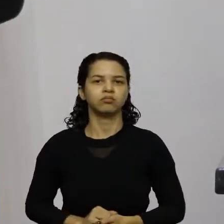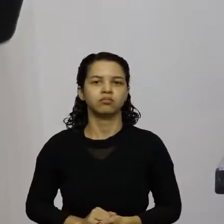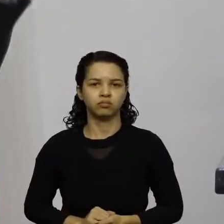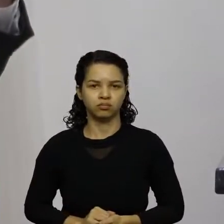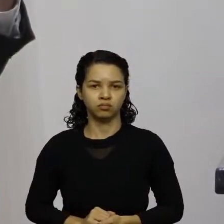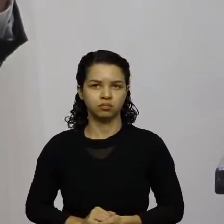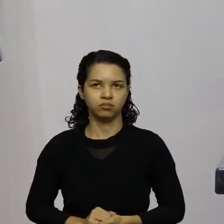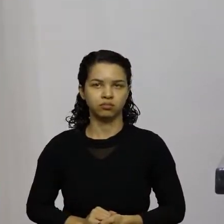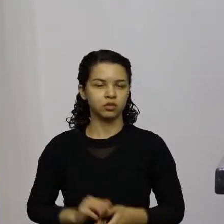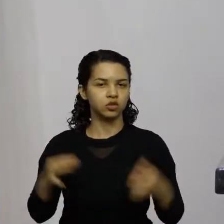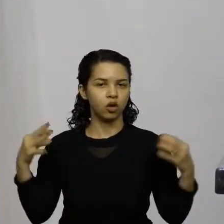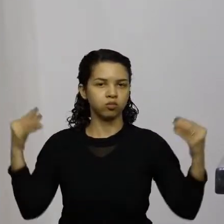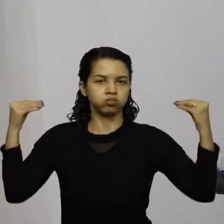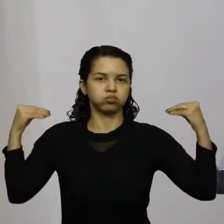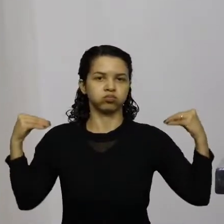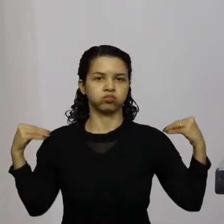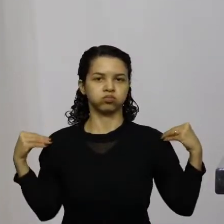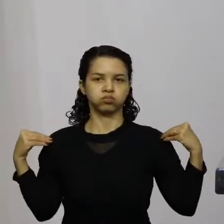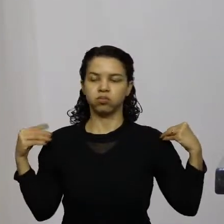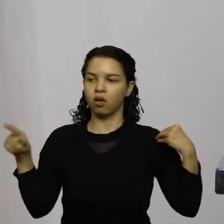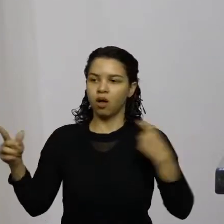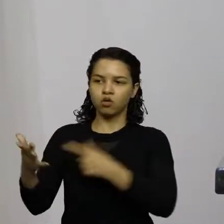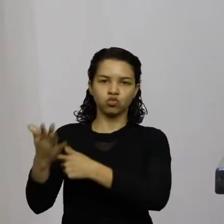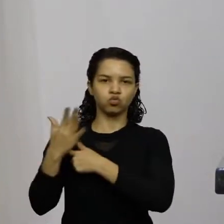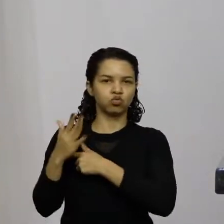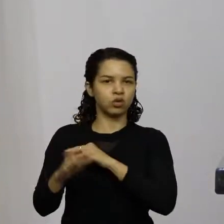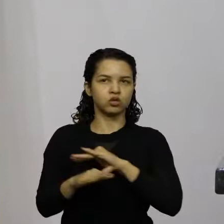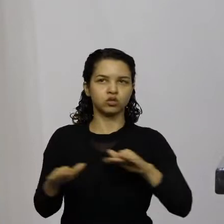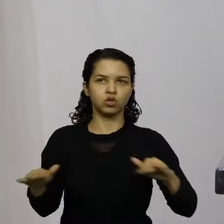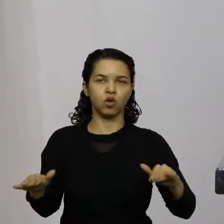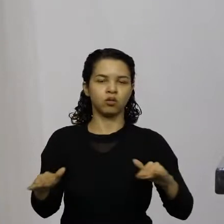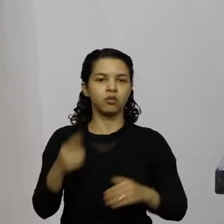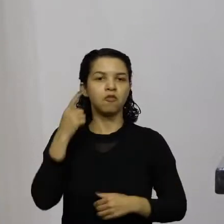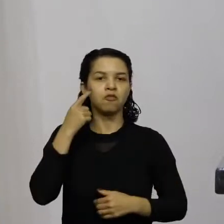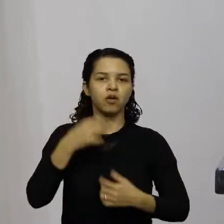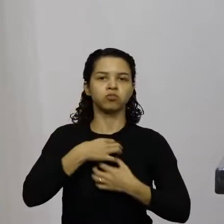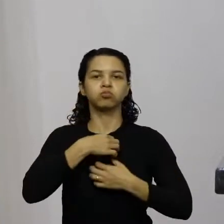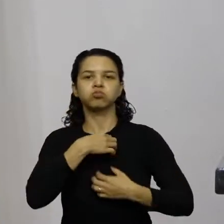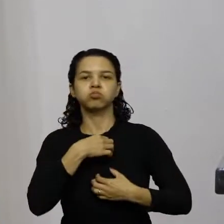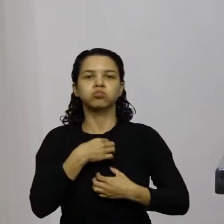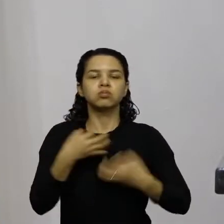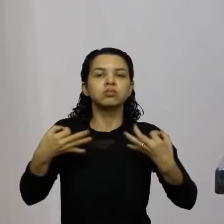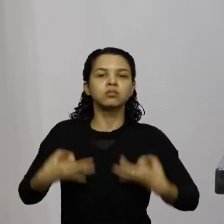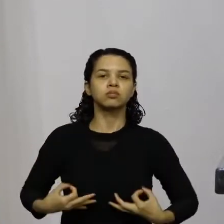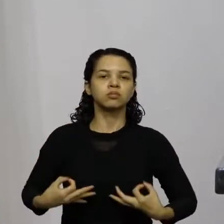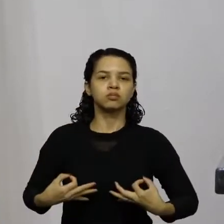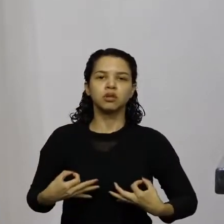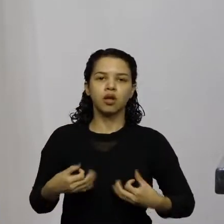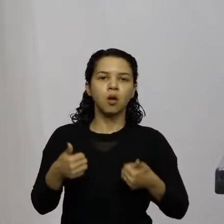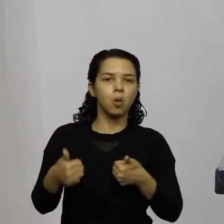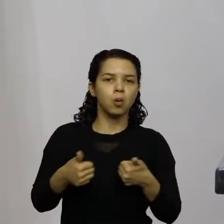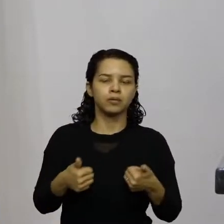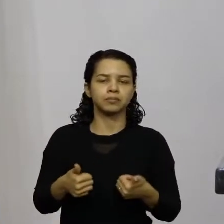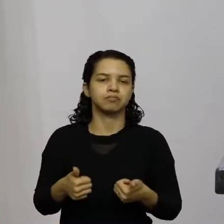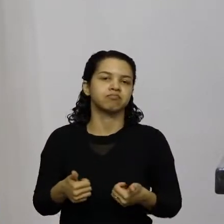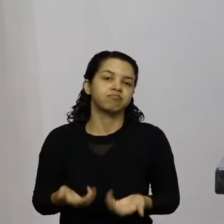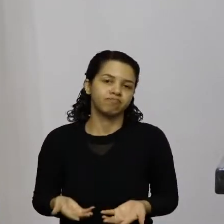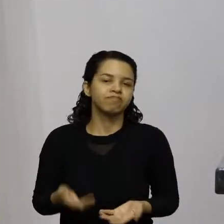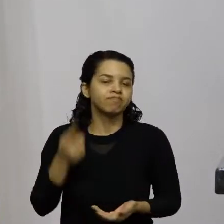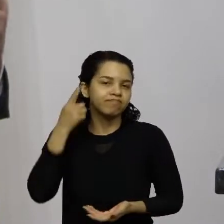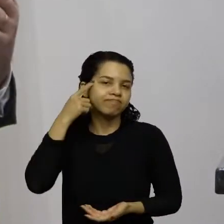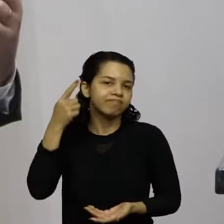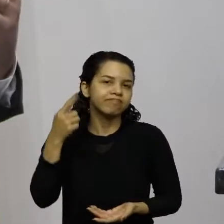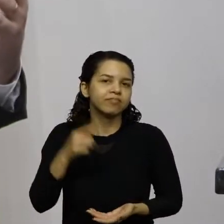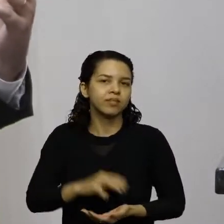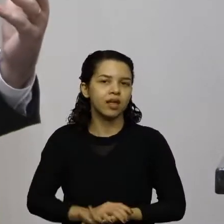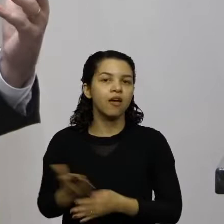toga se eu ver se a minha gravata lá está bem está bem eu imagino o cara quando